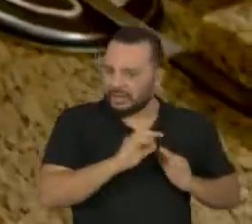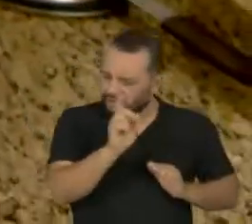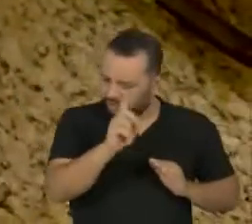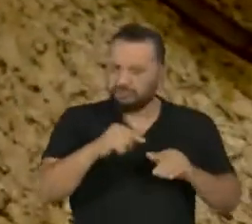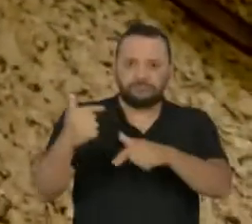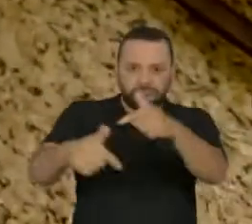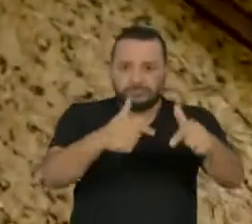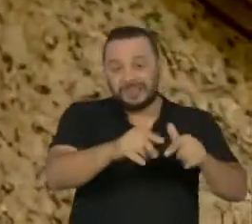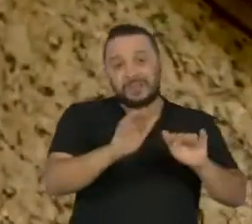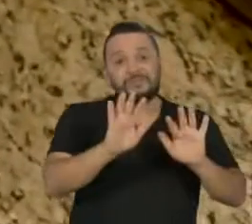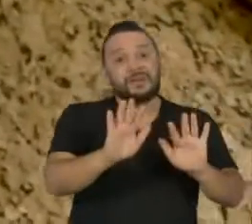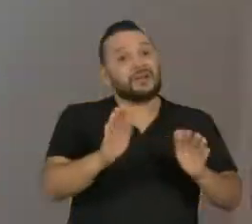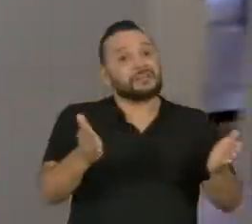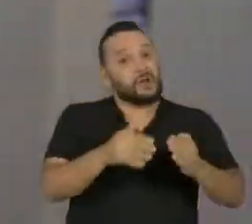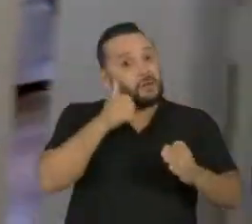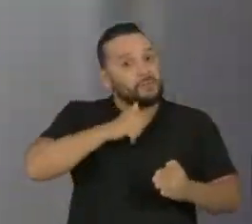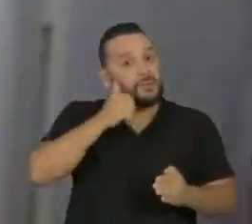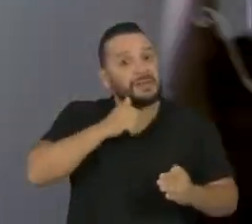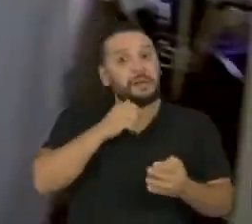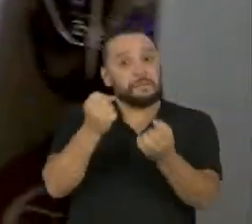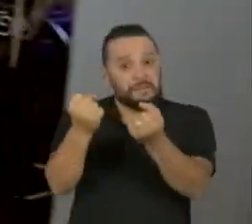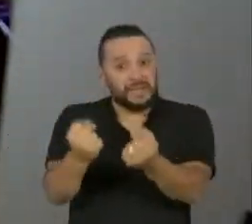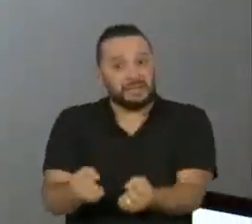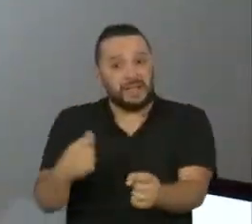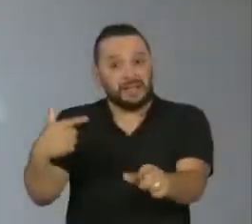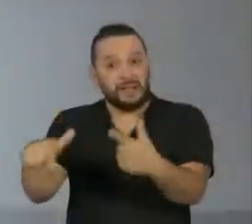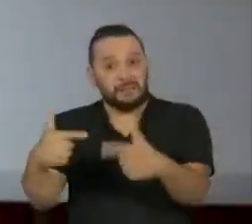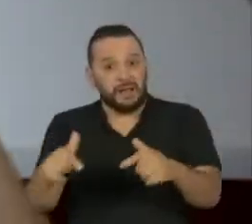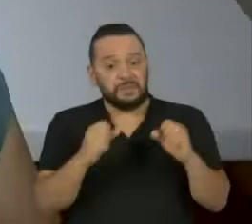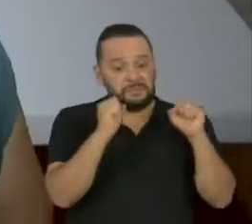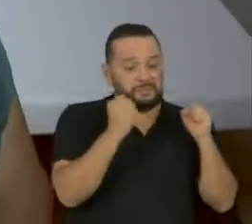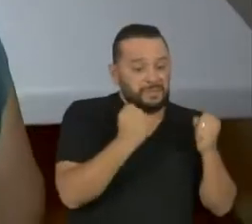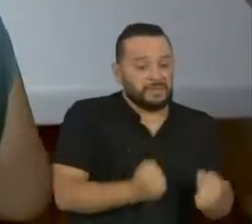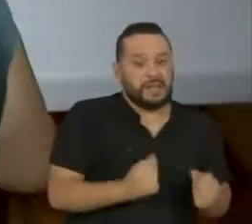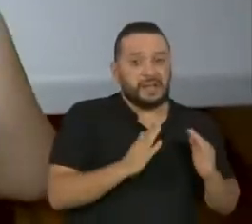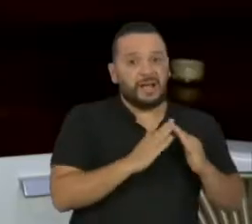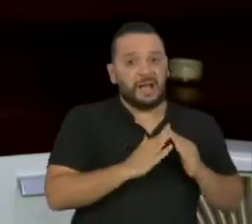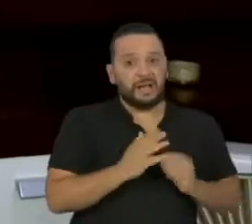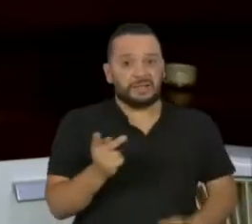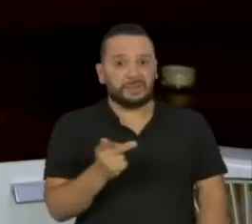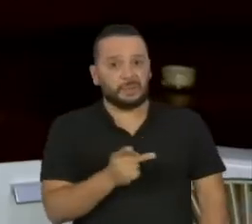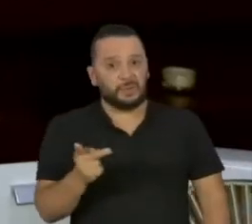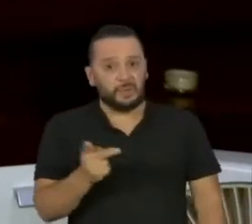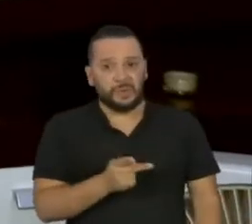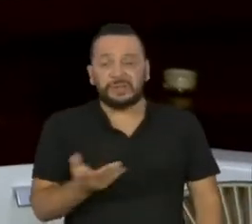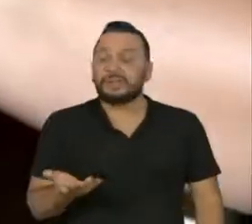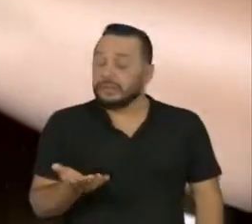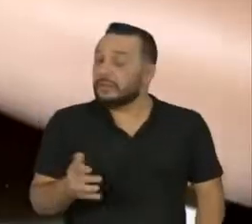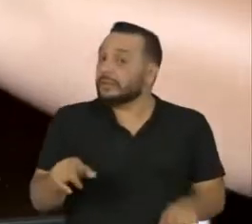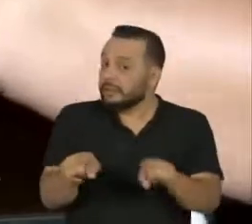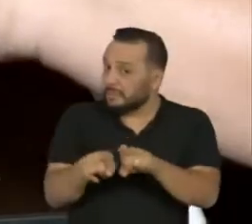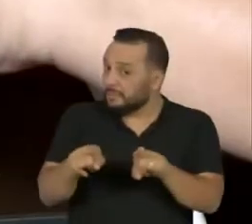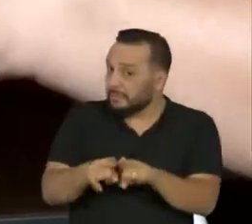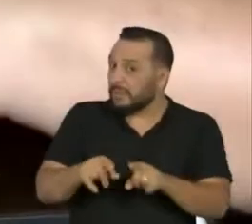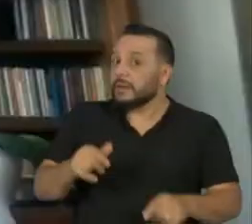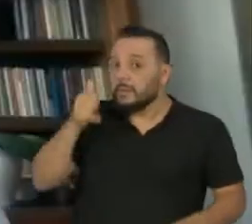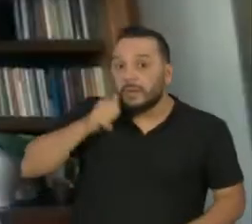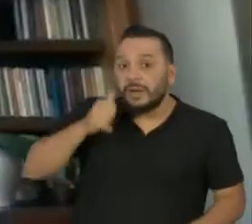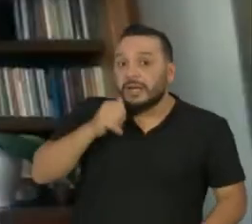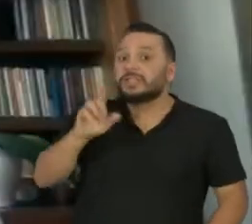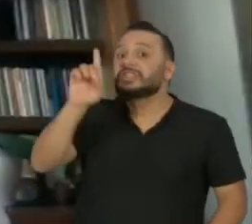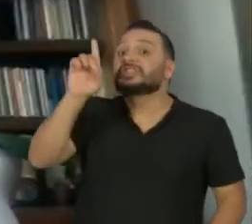Agora, ela tem que lidar com os problemas em casa e no trabalho, sem ainda ter os mesmos direitos dos homens.